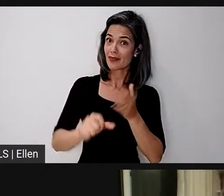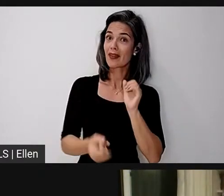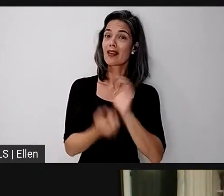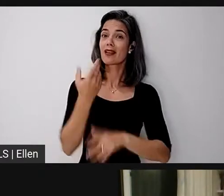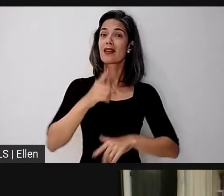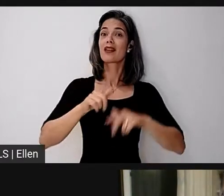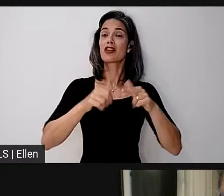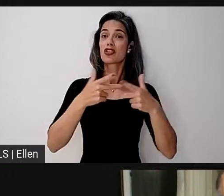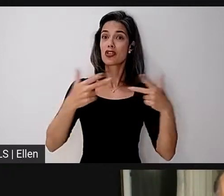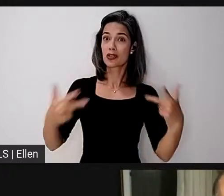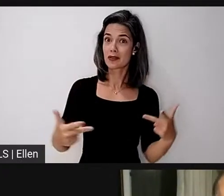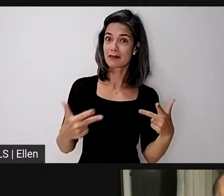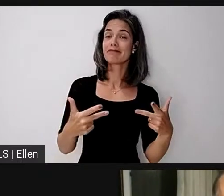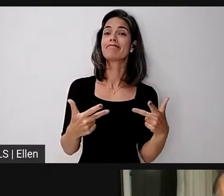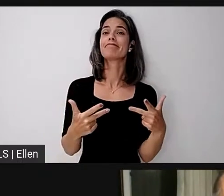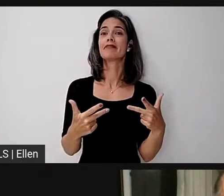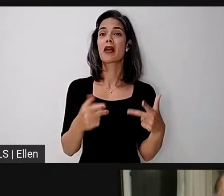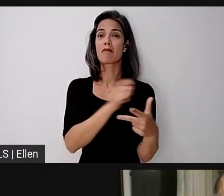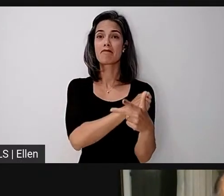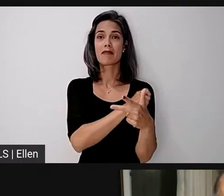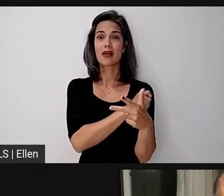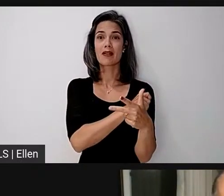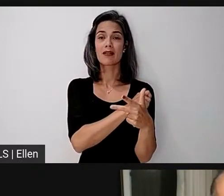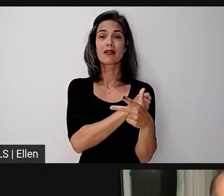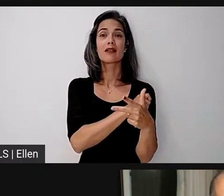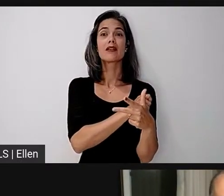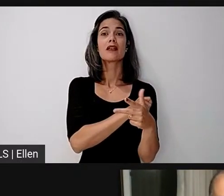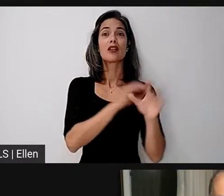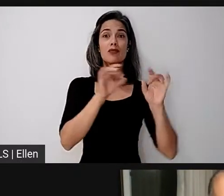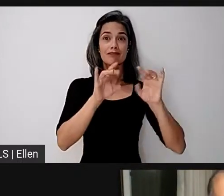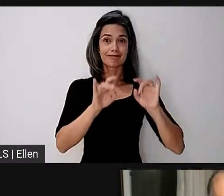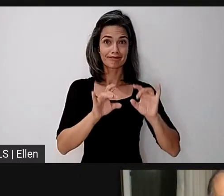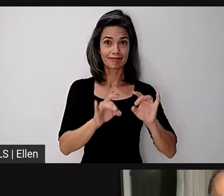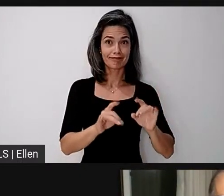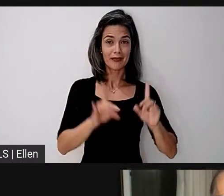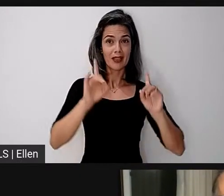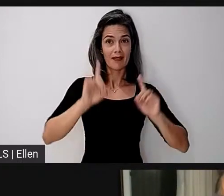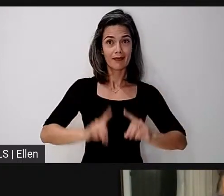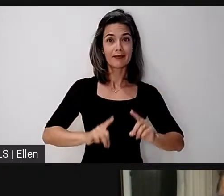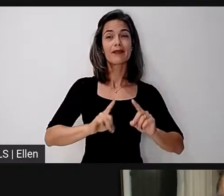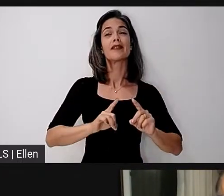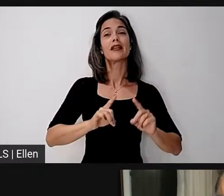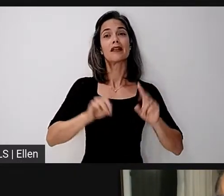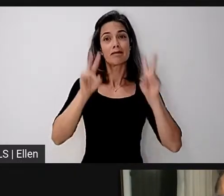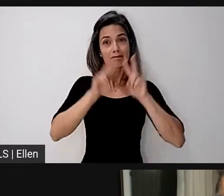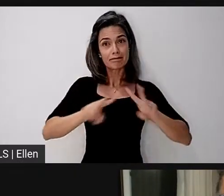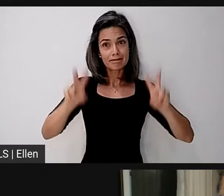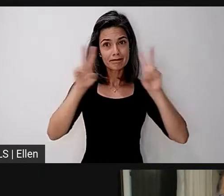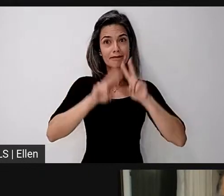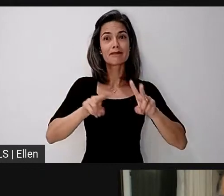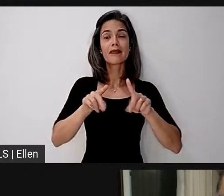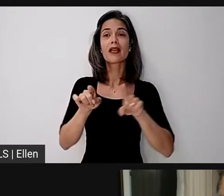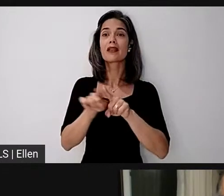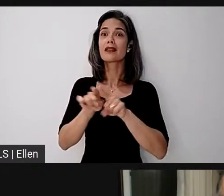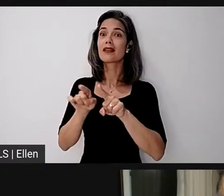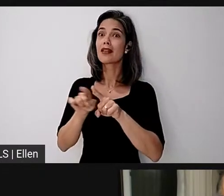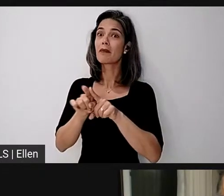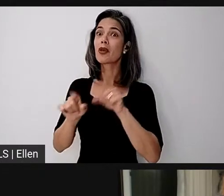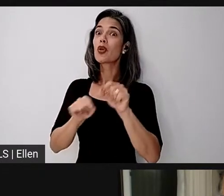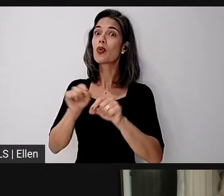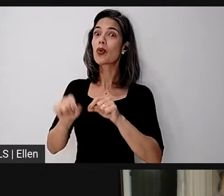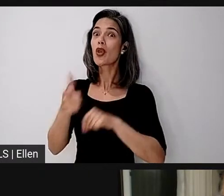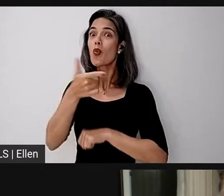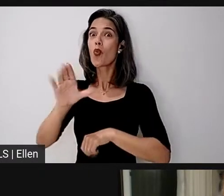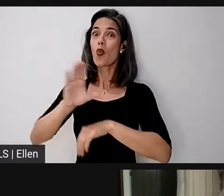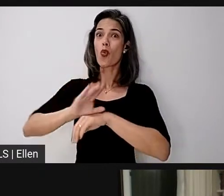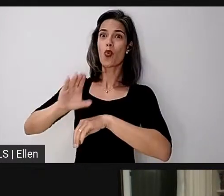deficiência sensorial. É a segunda etapa desse curso e do curso também de extensão em alfabetização e produção de materiais